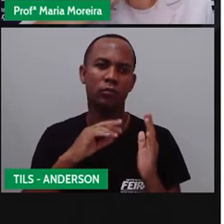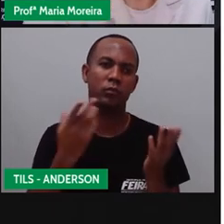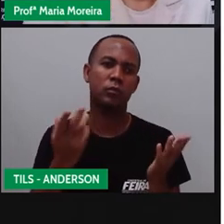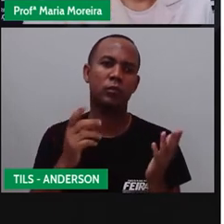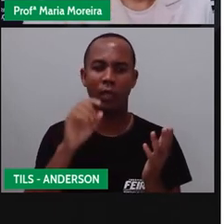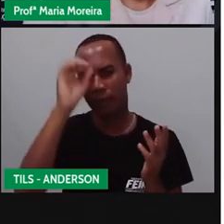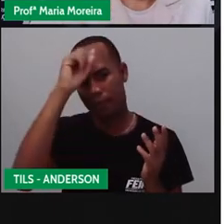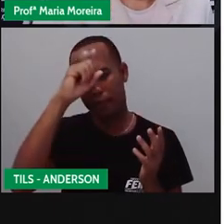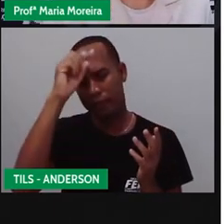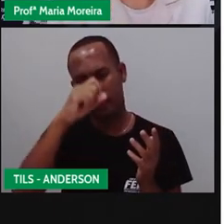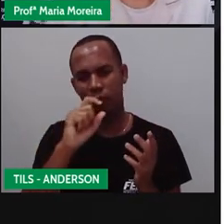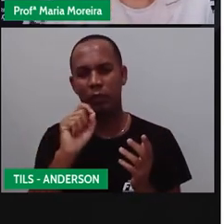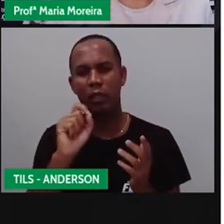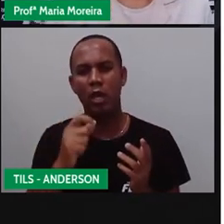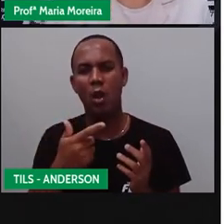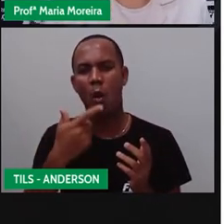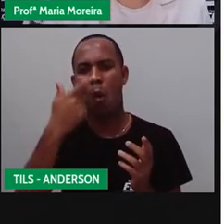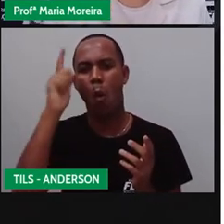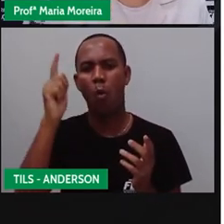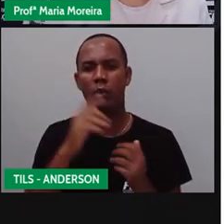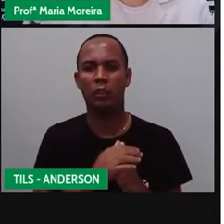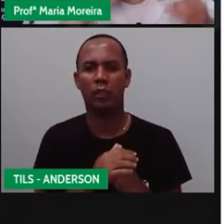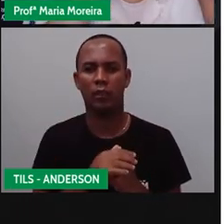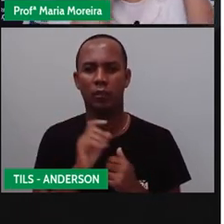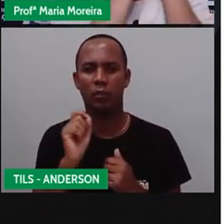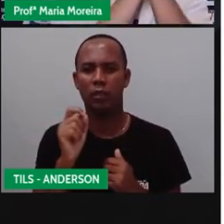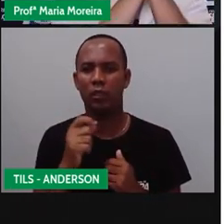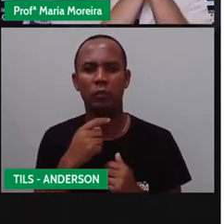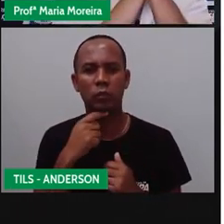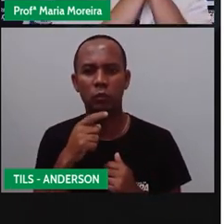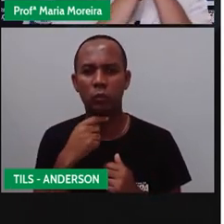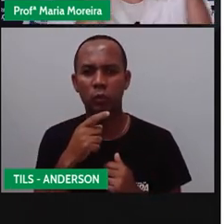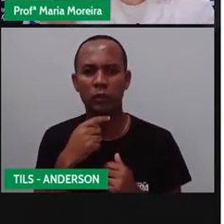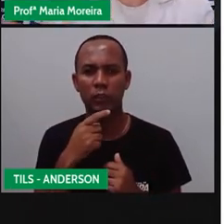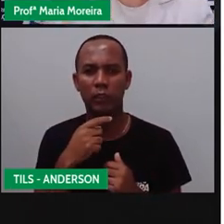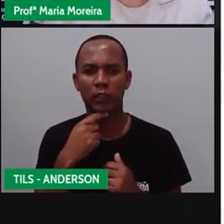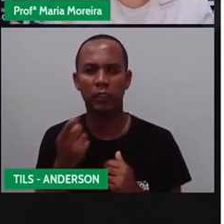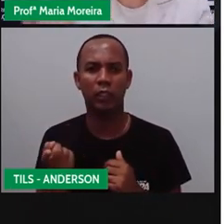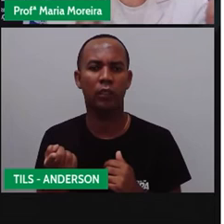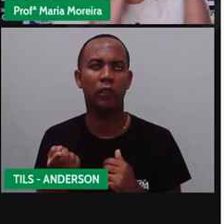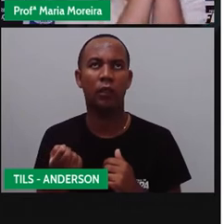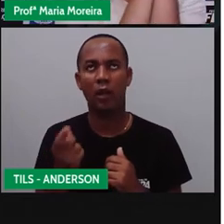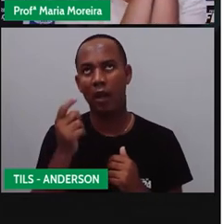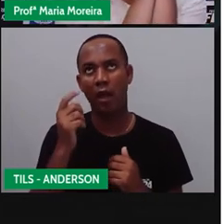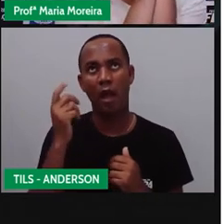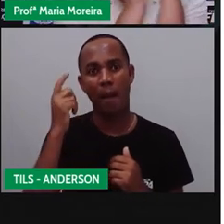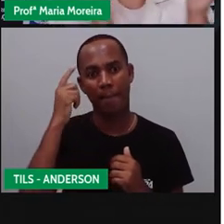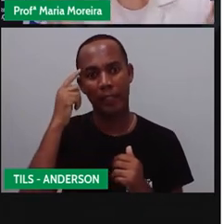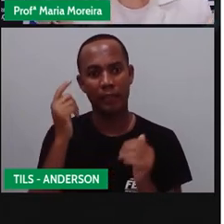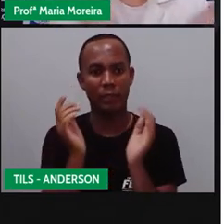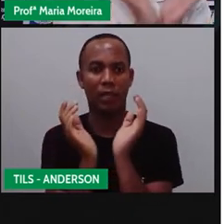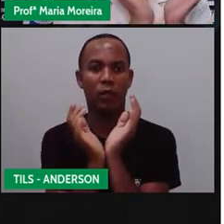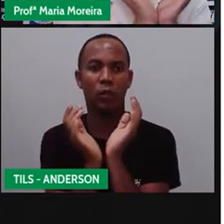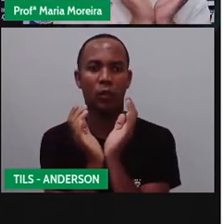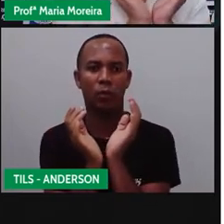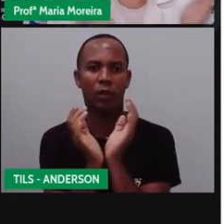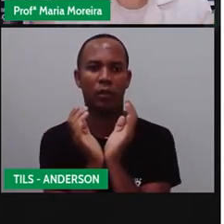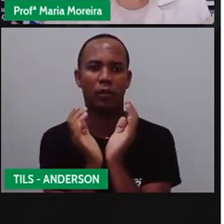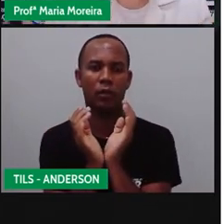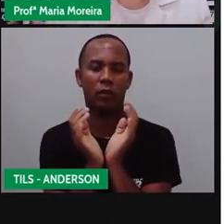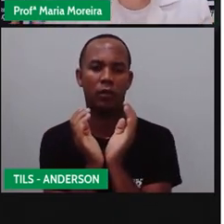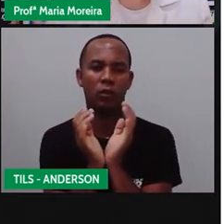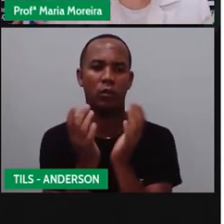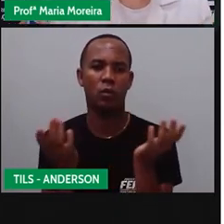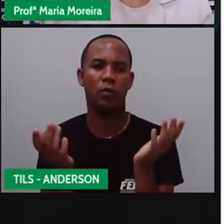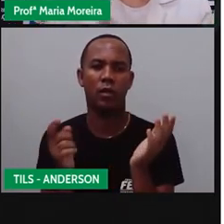aprendeu. Em uma outra circunstância, não iria nem conseguir imaginar que isso aqui era a caixa d'água do tom, ou que era o tomba, na verdade, porque representa lá